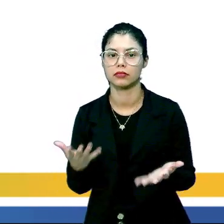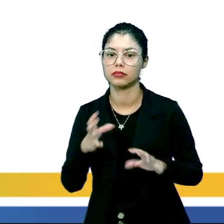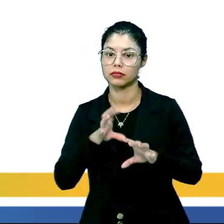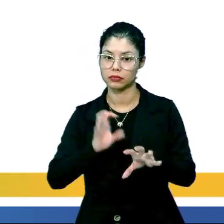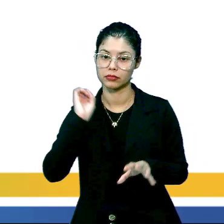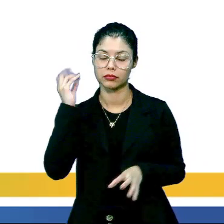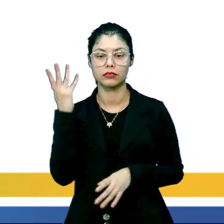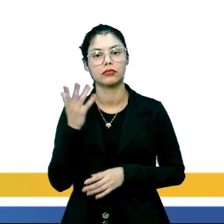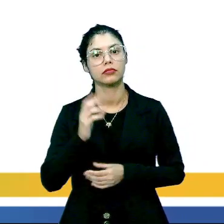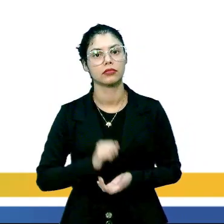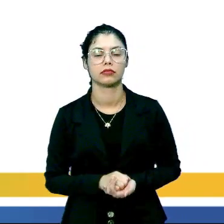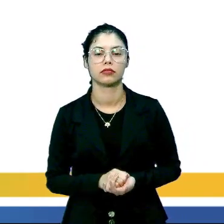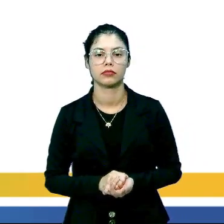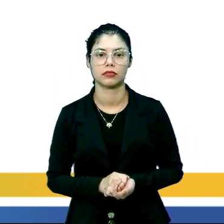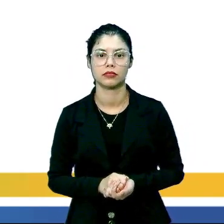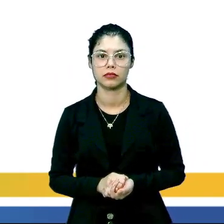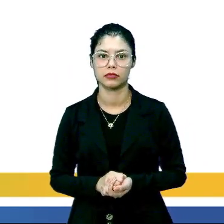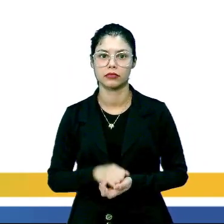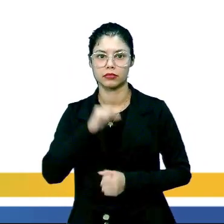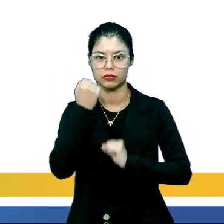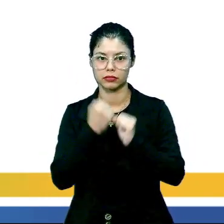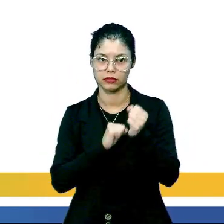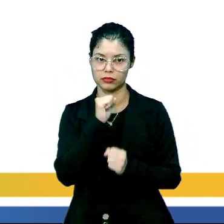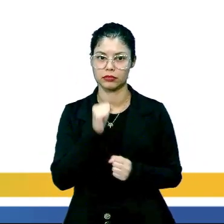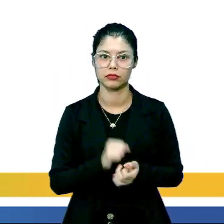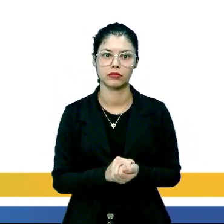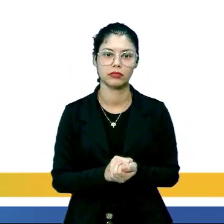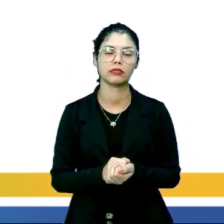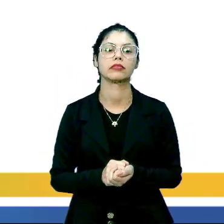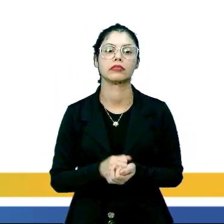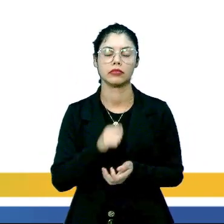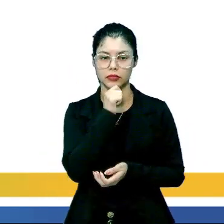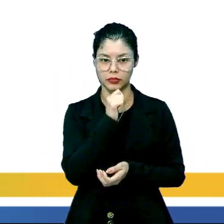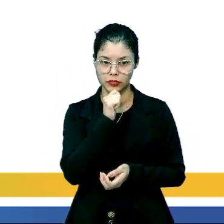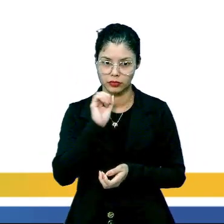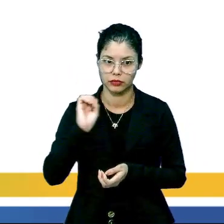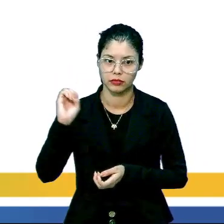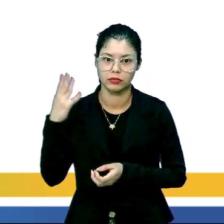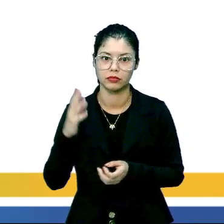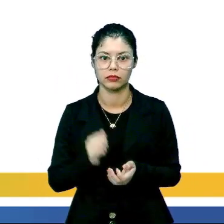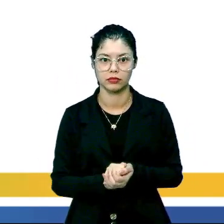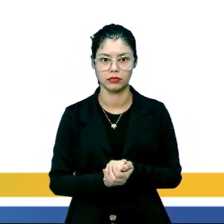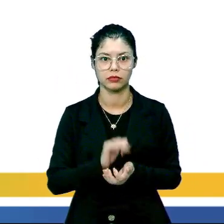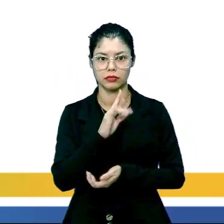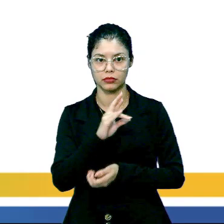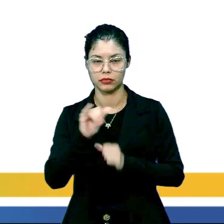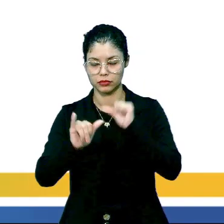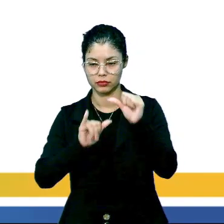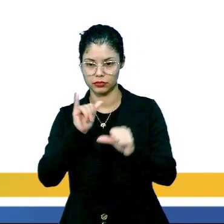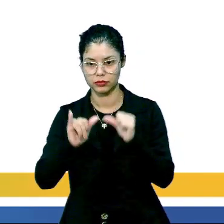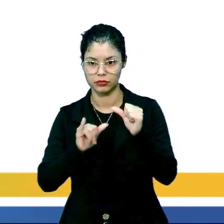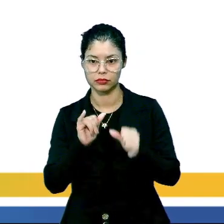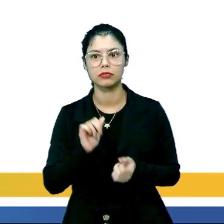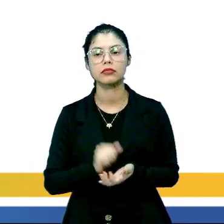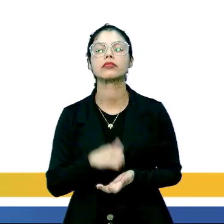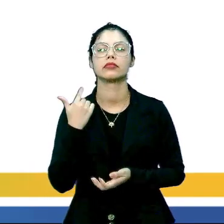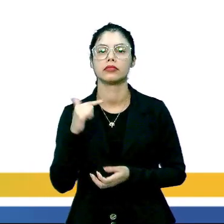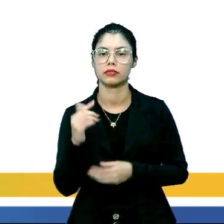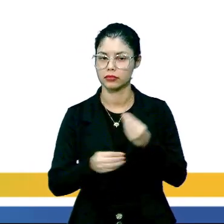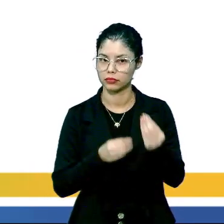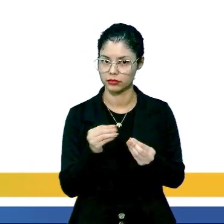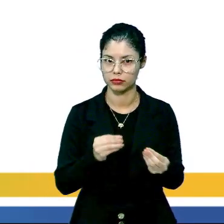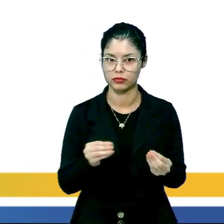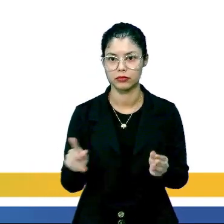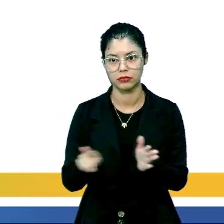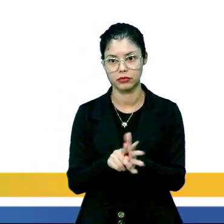Isso é o que vai fazer com que uma usina nuclear agride o meio ambiente. Não o vazamento de radiação, não a radiação que